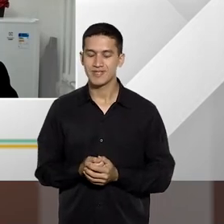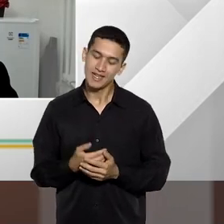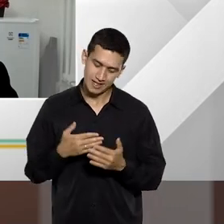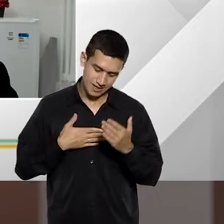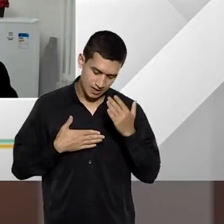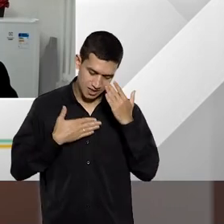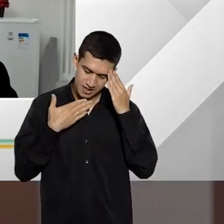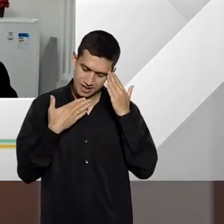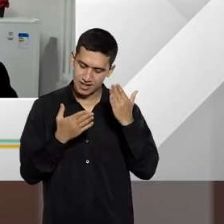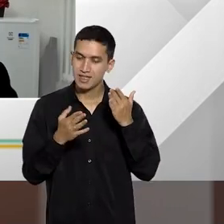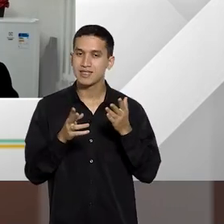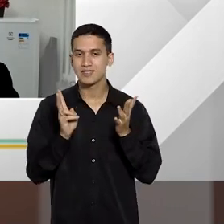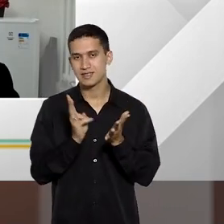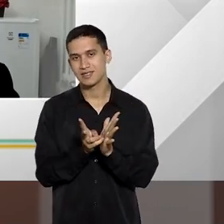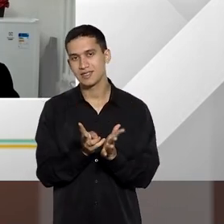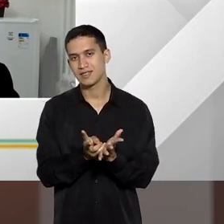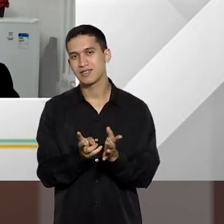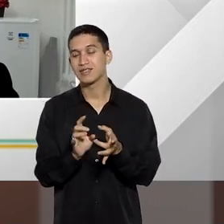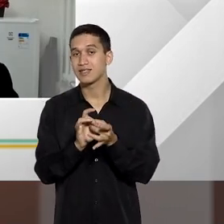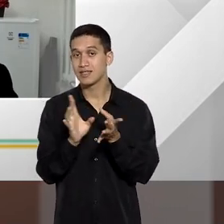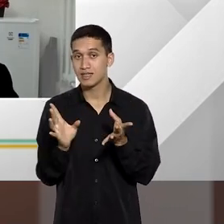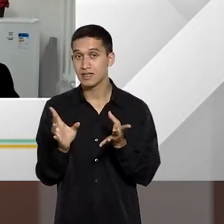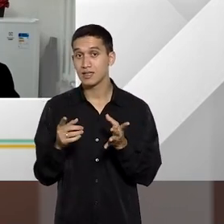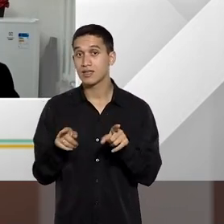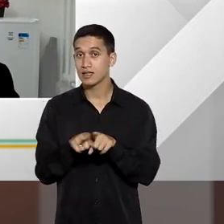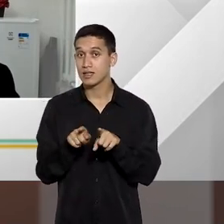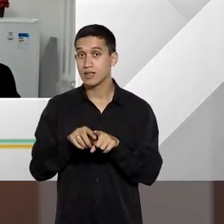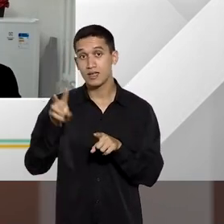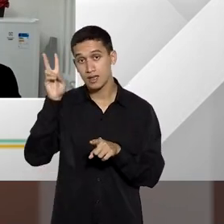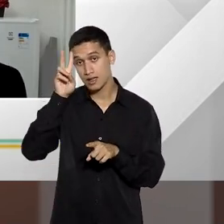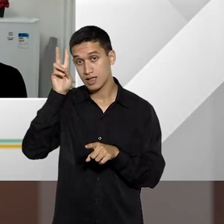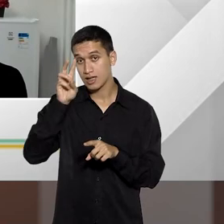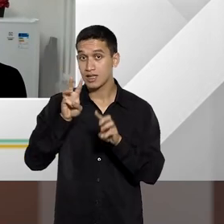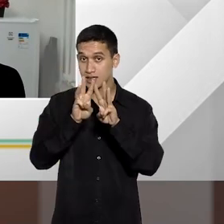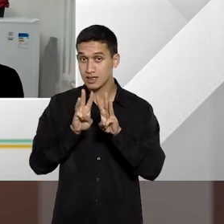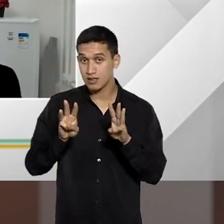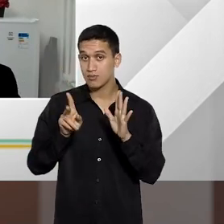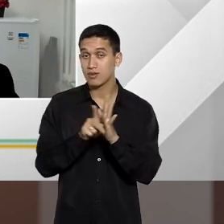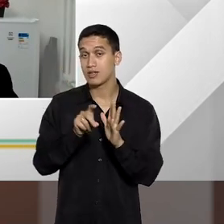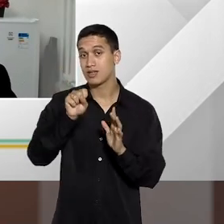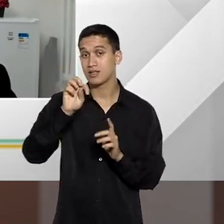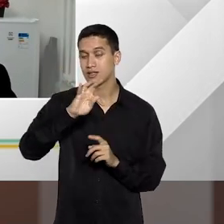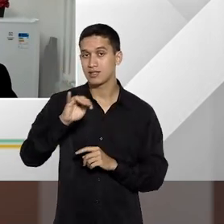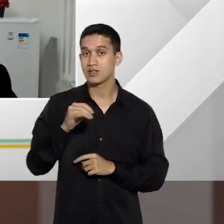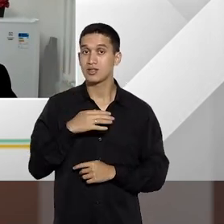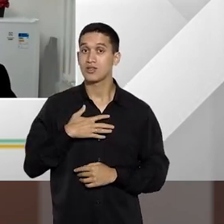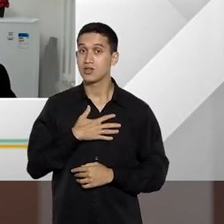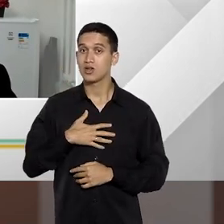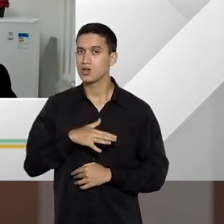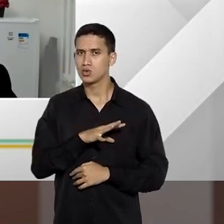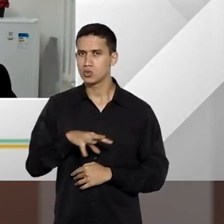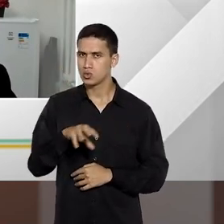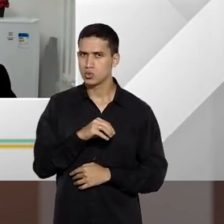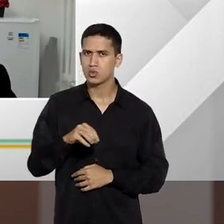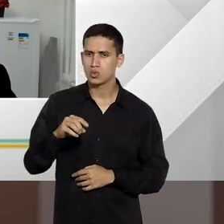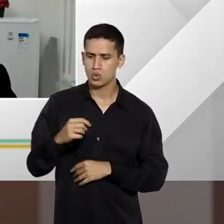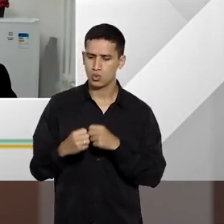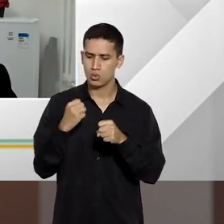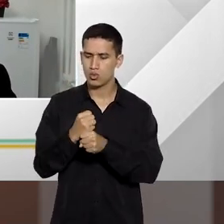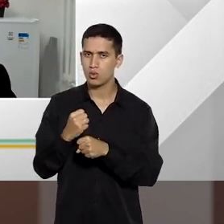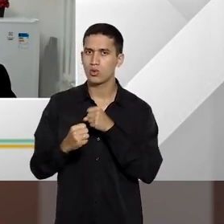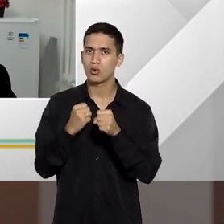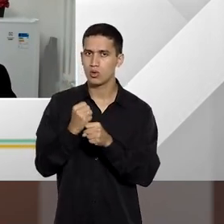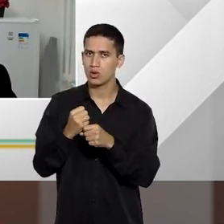agradeço, estou sempre à disposição. Eu também sempre indico no site do STJ, eu gosto particularmente das coletâneas anuais de Jurisprudência,